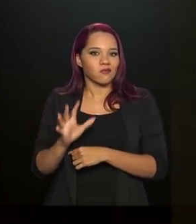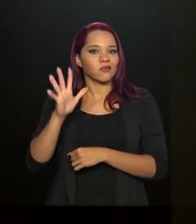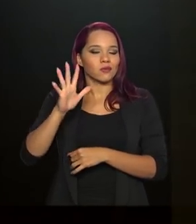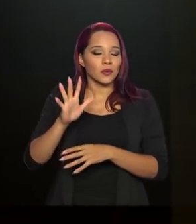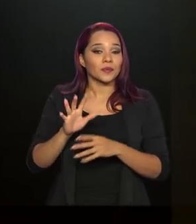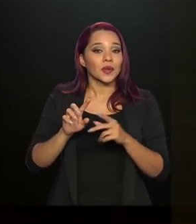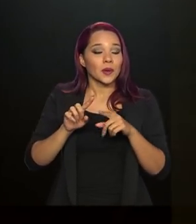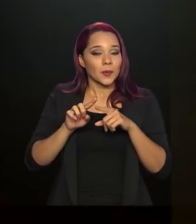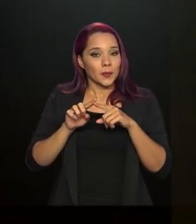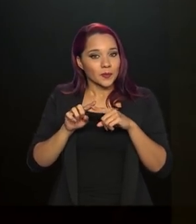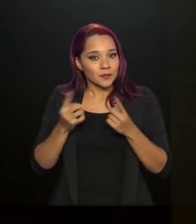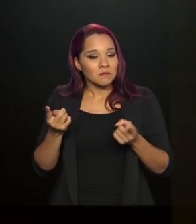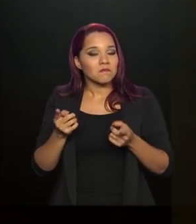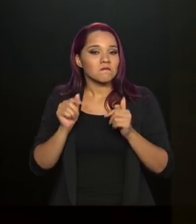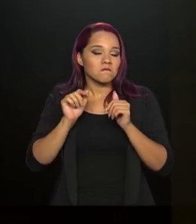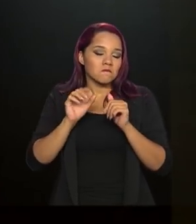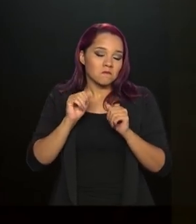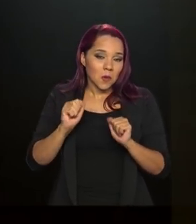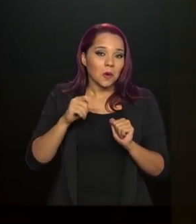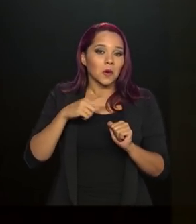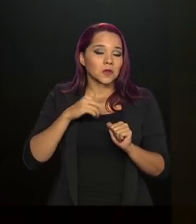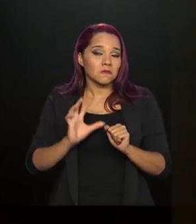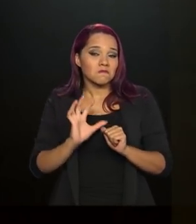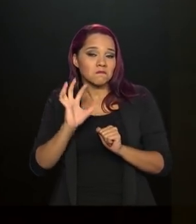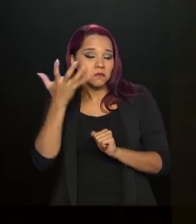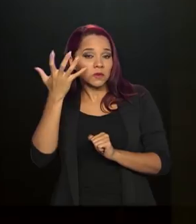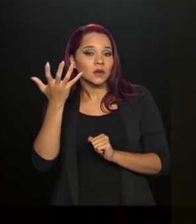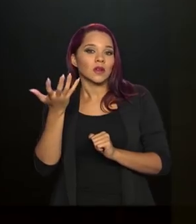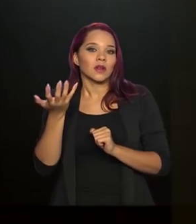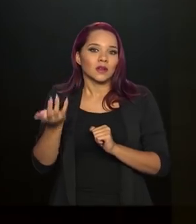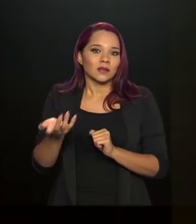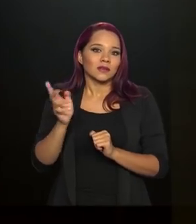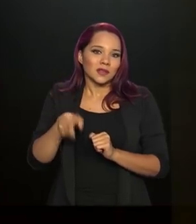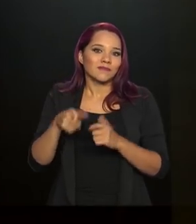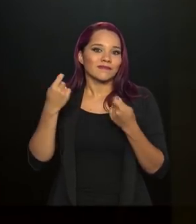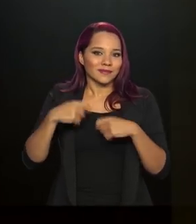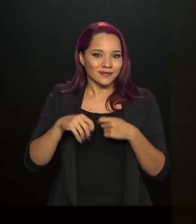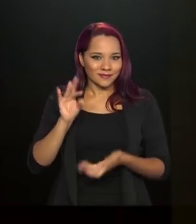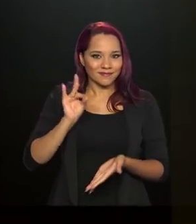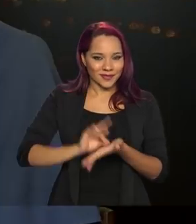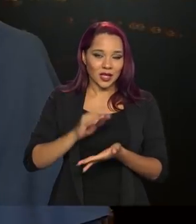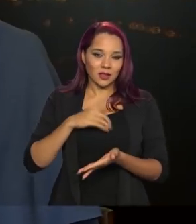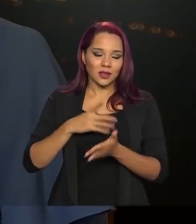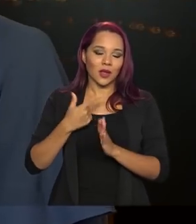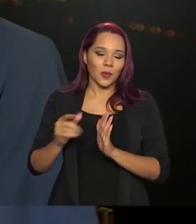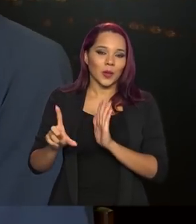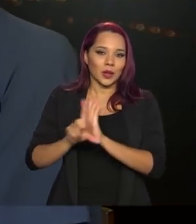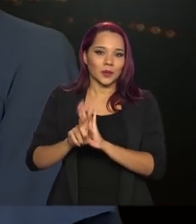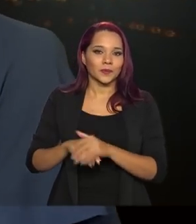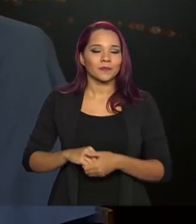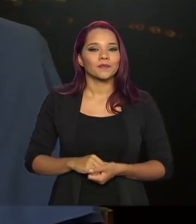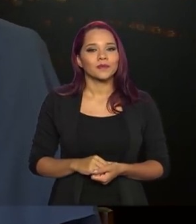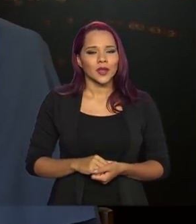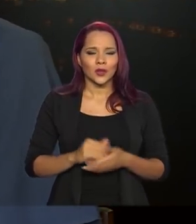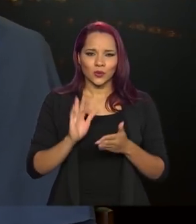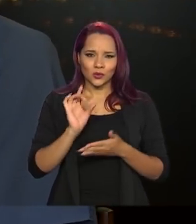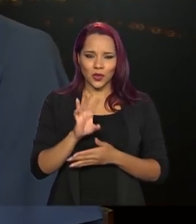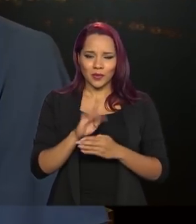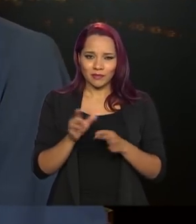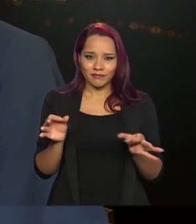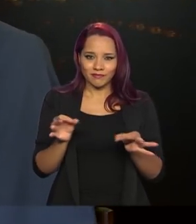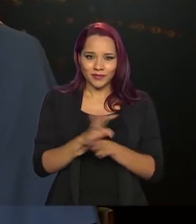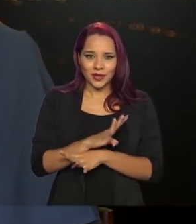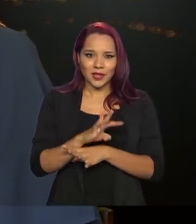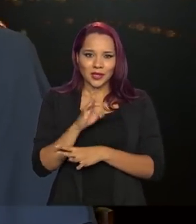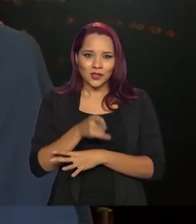Agora, evidentemente, podem existir situações em que realmente seja necessário um sancionamento. Ministro, para a gente encerrar, sobre